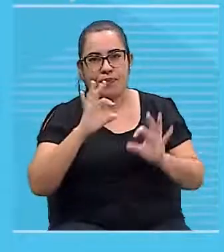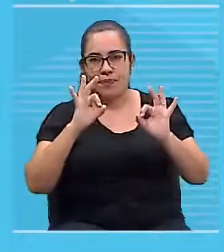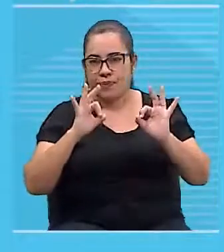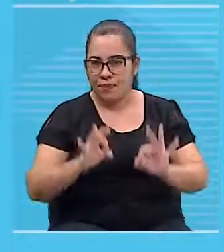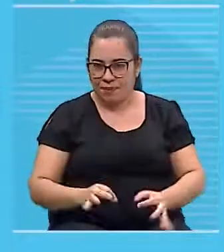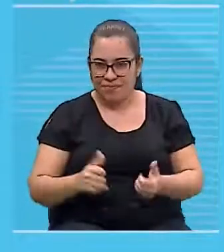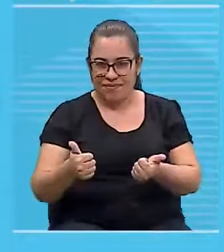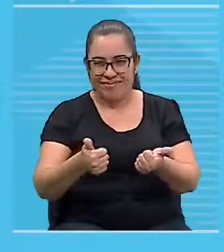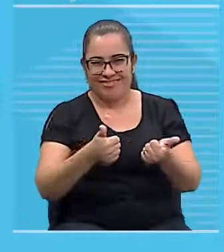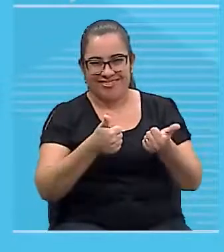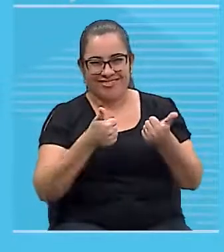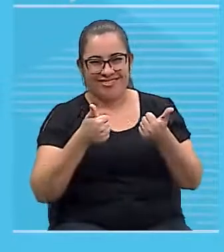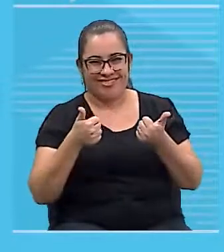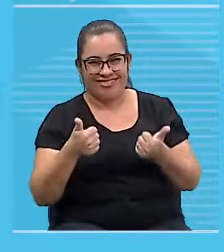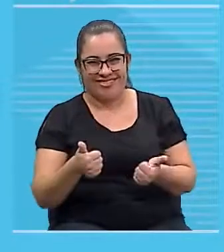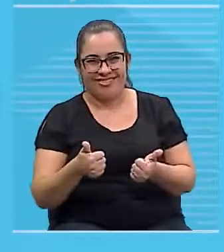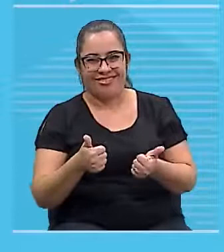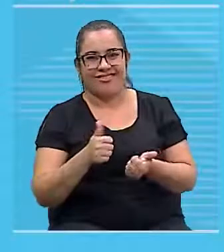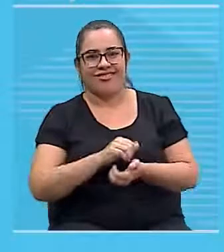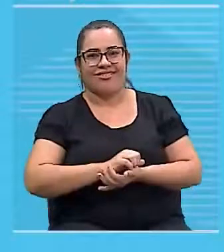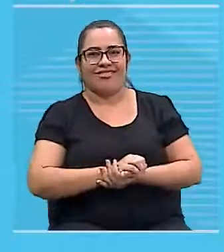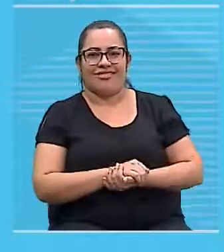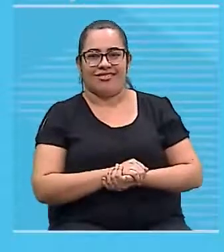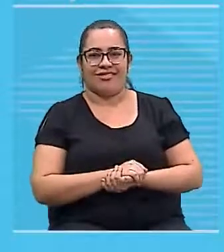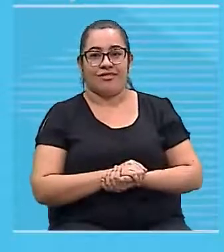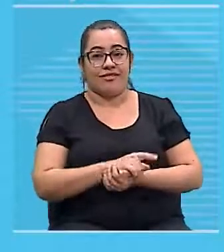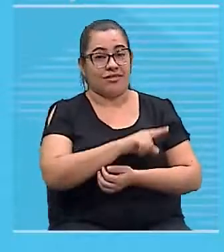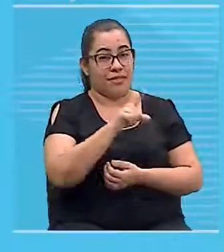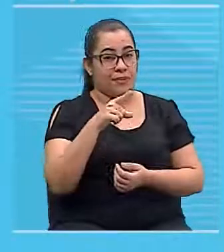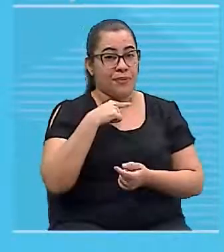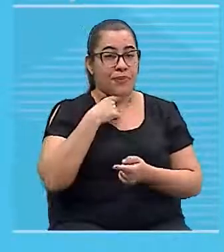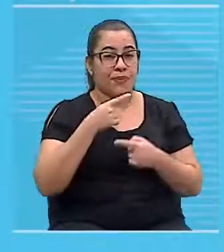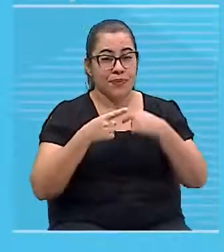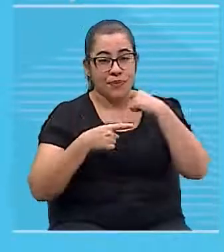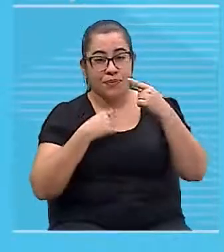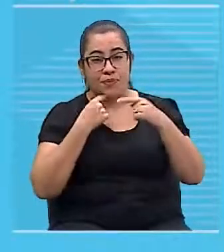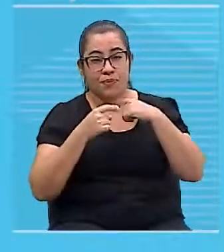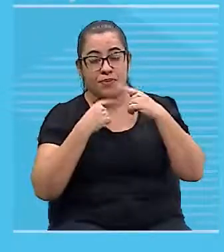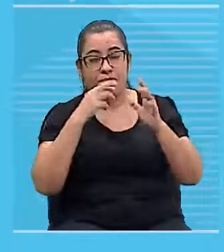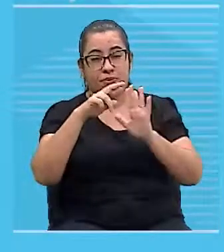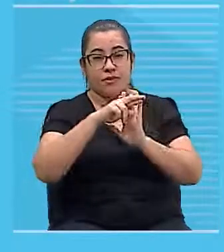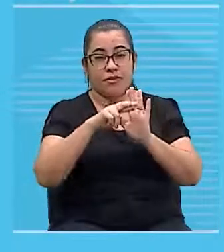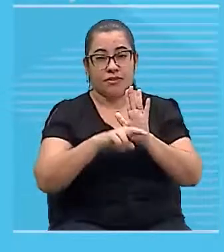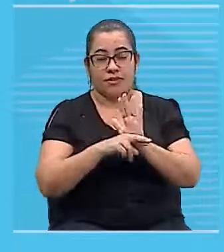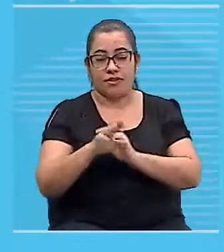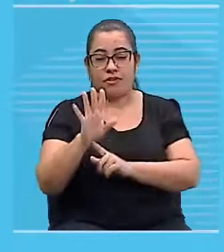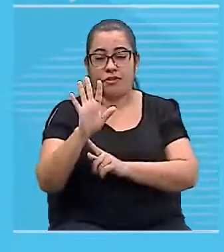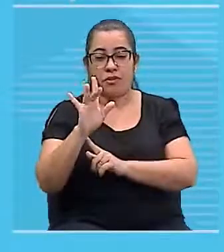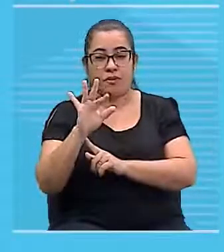Show de bola, galerinha. Ficou alguma dúvida aqui na regra da mão direita?